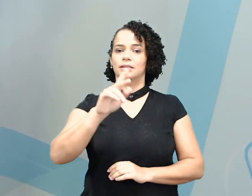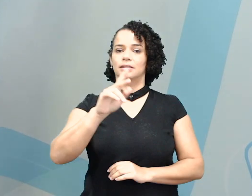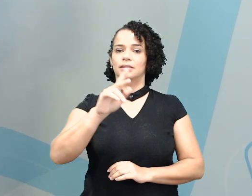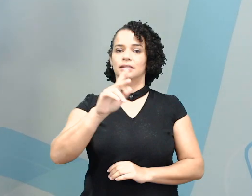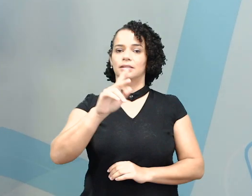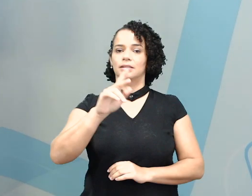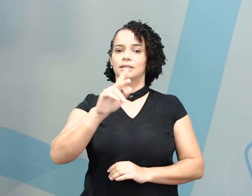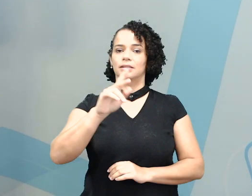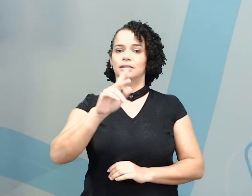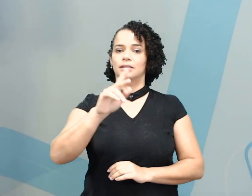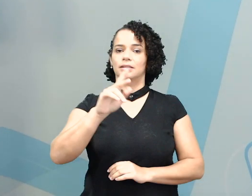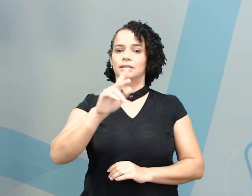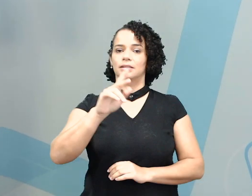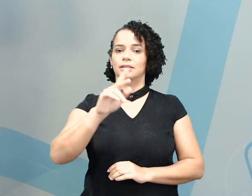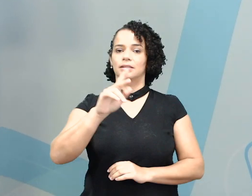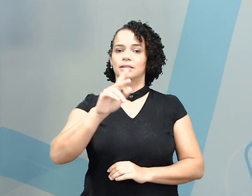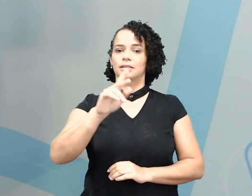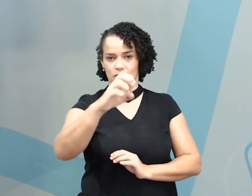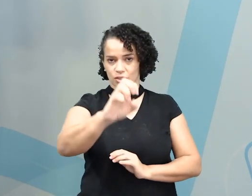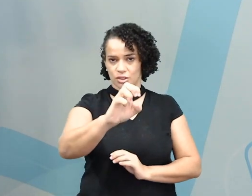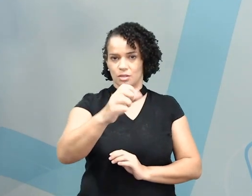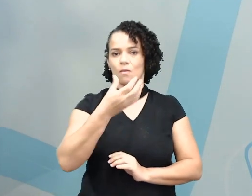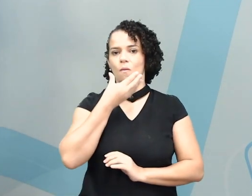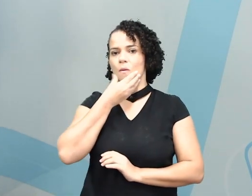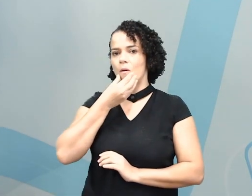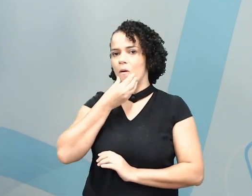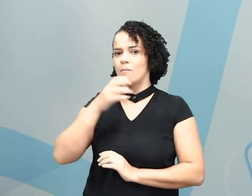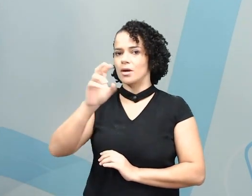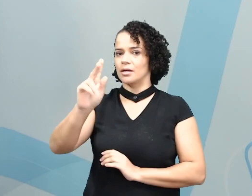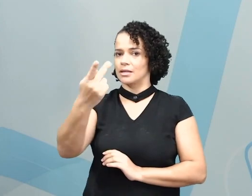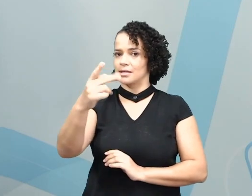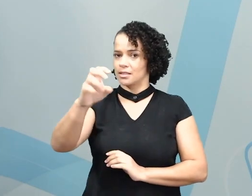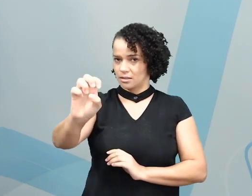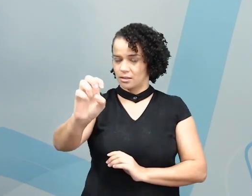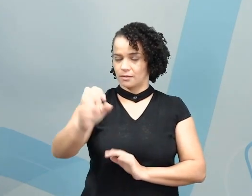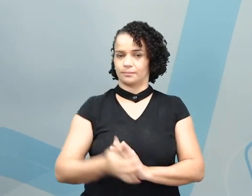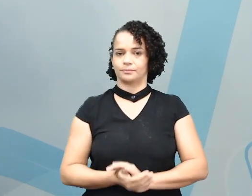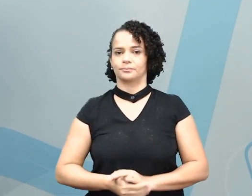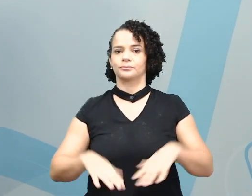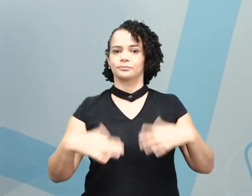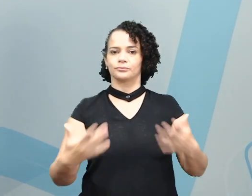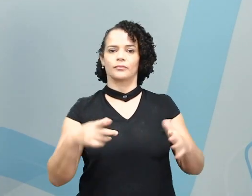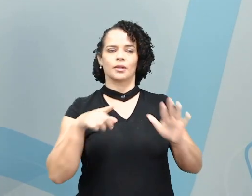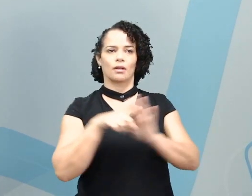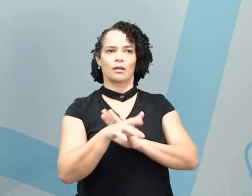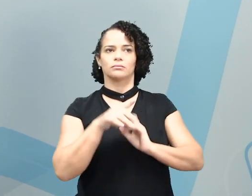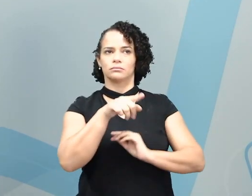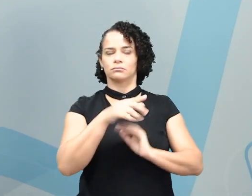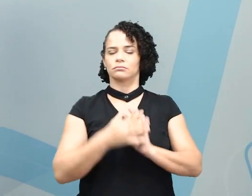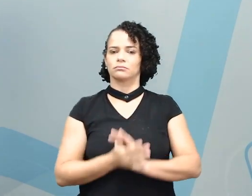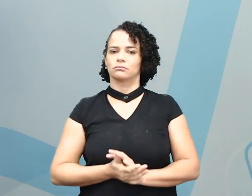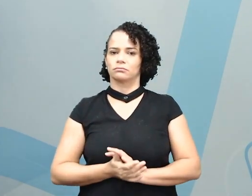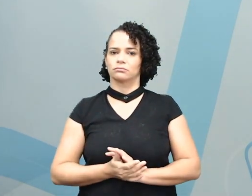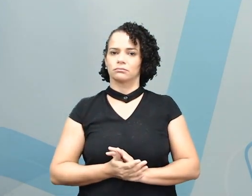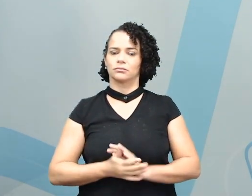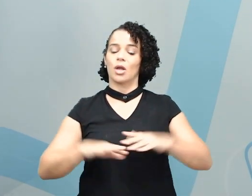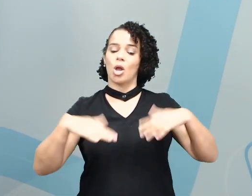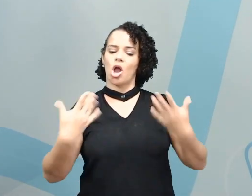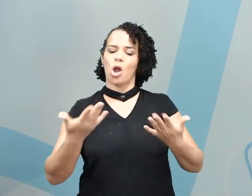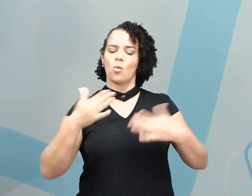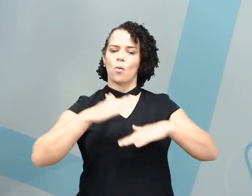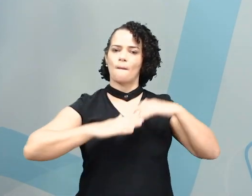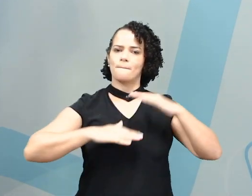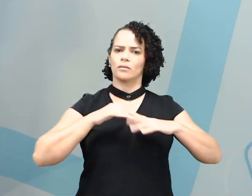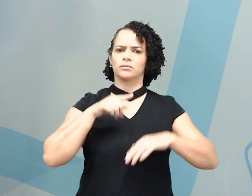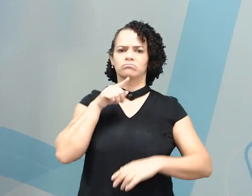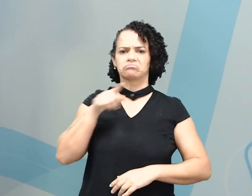he. Então, vamos lá? Repitam comigo. What does he do? Mais uma vez.